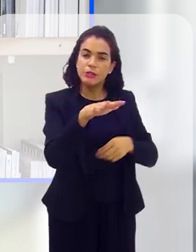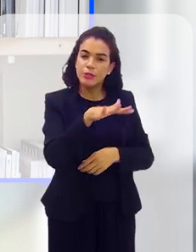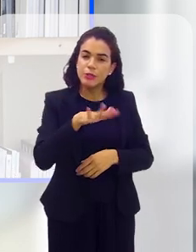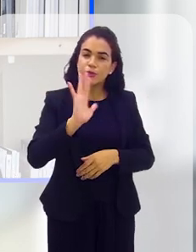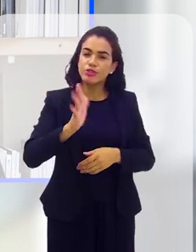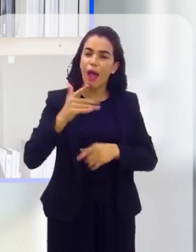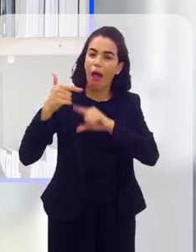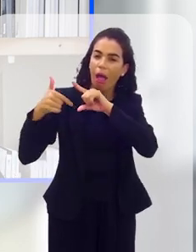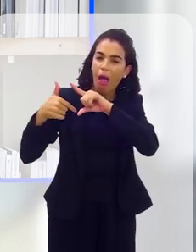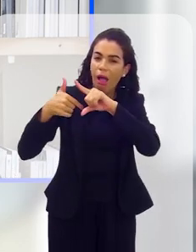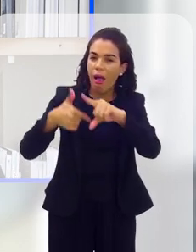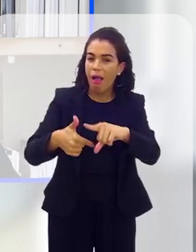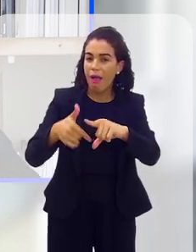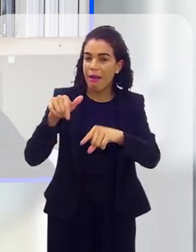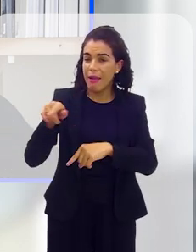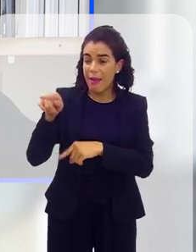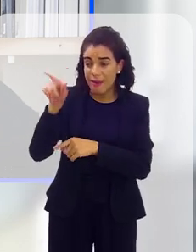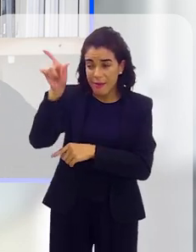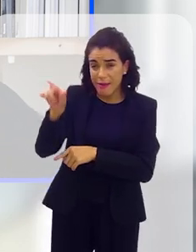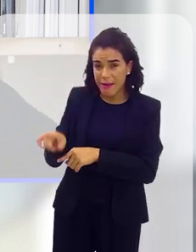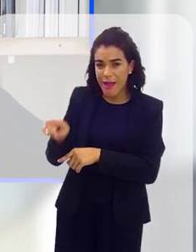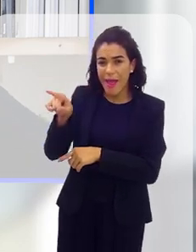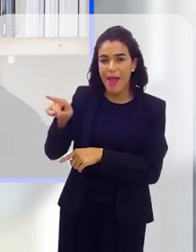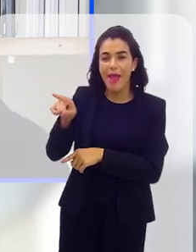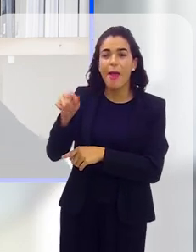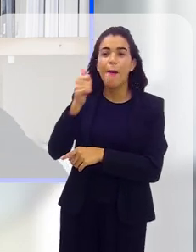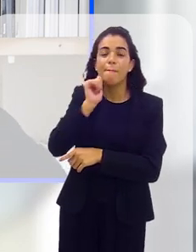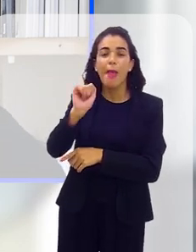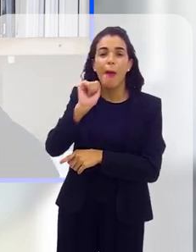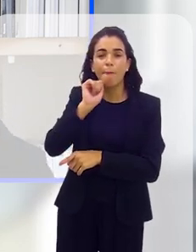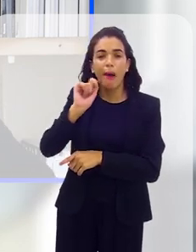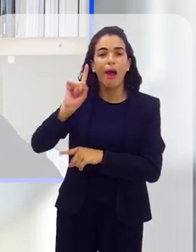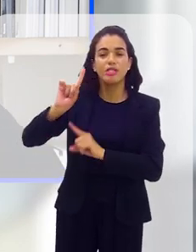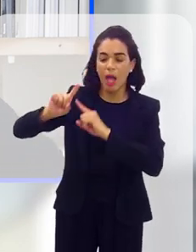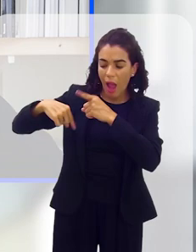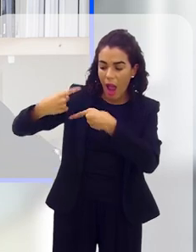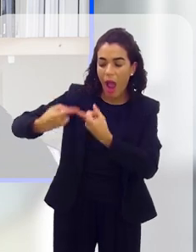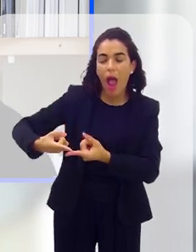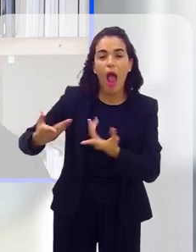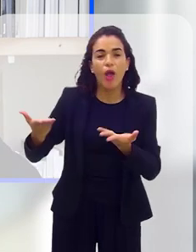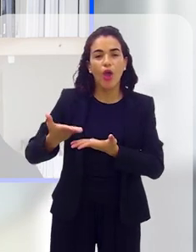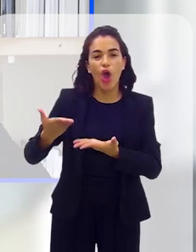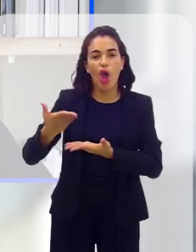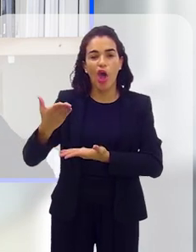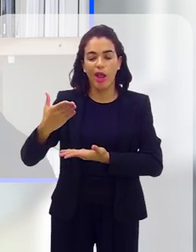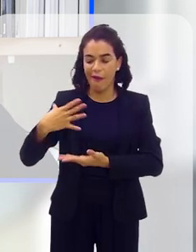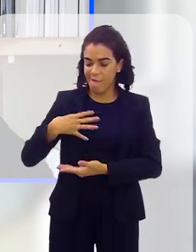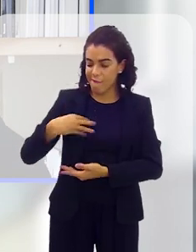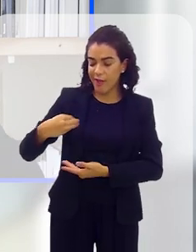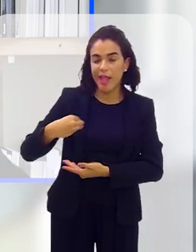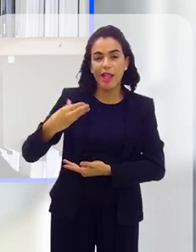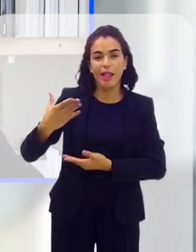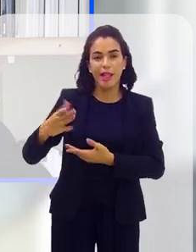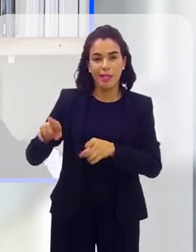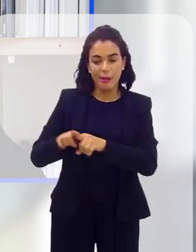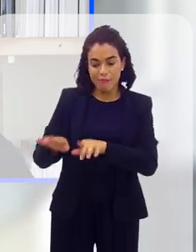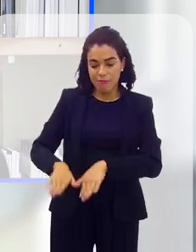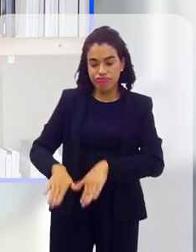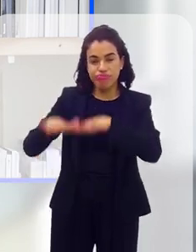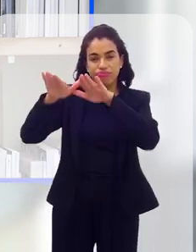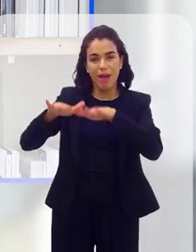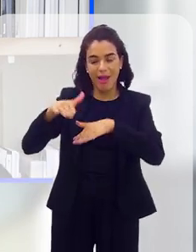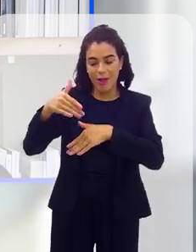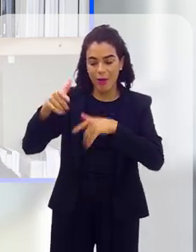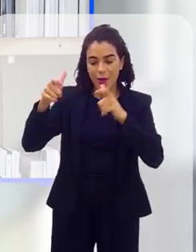é aquela coisa histórica, né? Ah, ela era a minha mãe, ela foi empregada da minha mãe, aí essa empregada a gente tem uma filha, aí ela